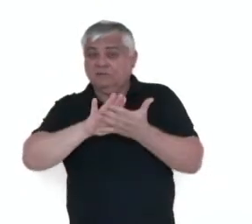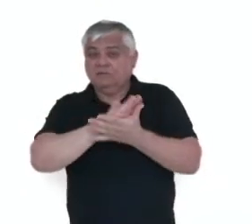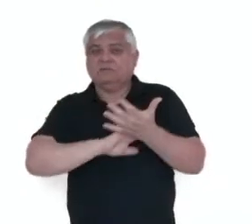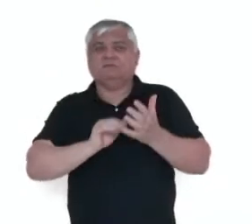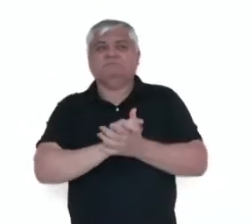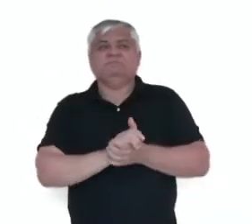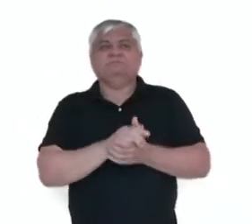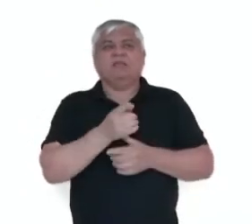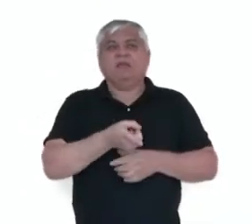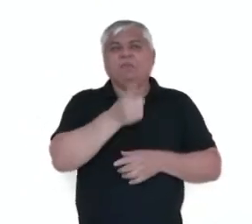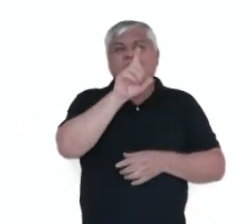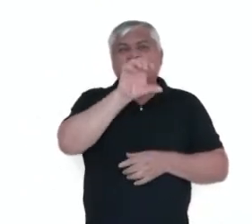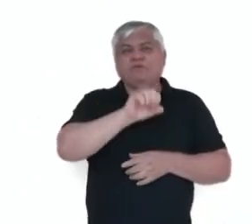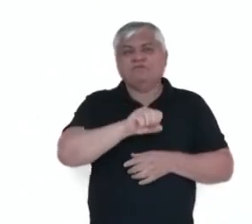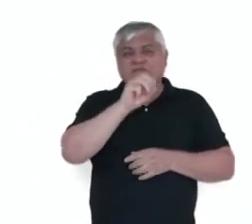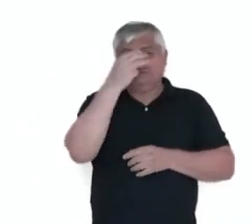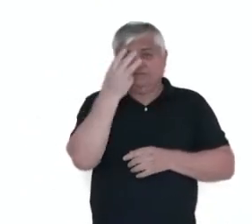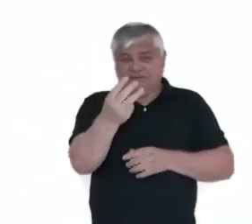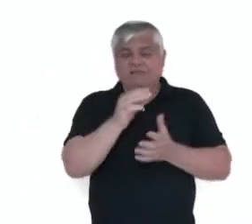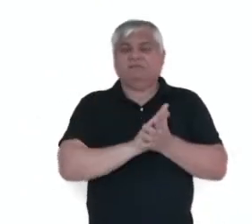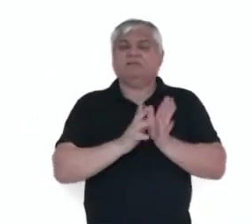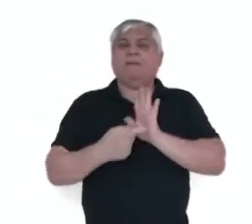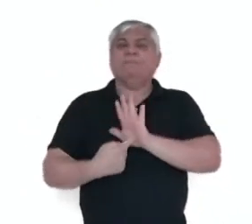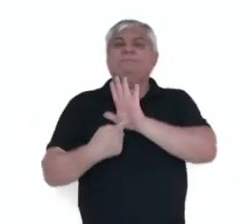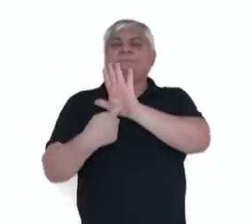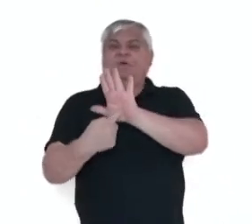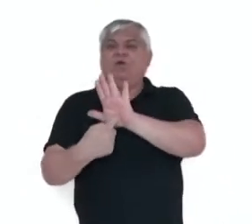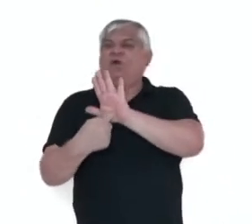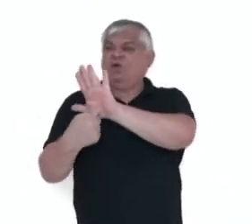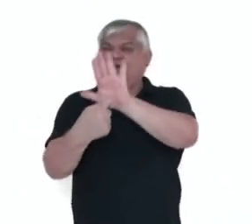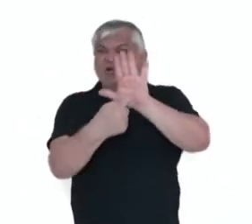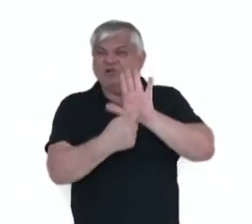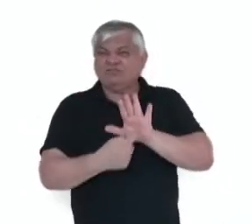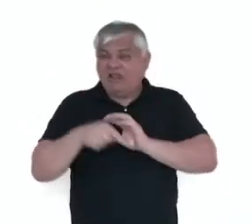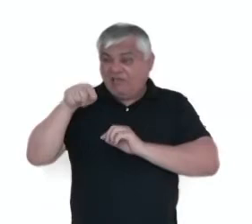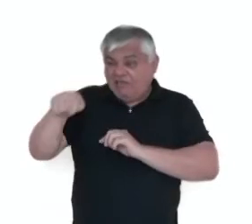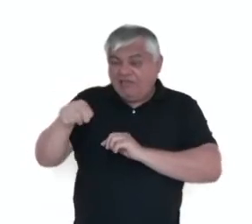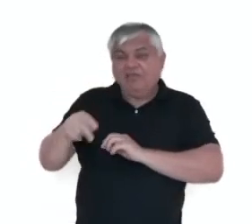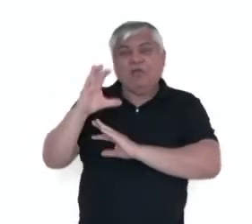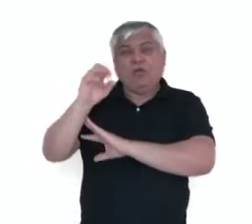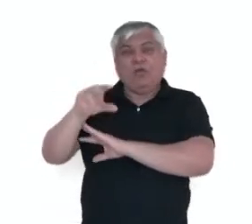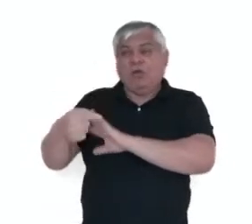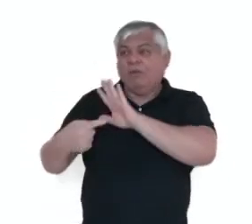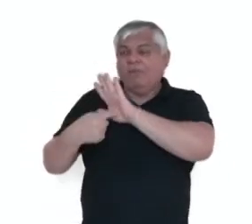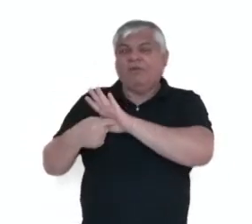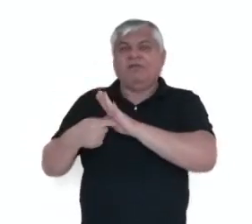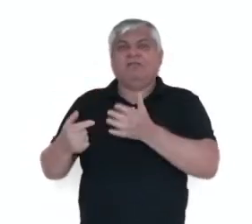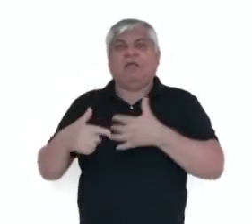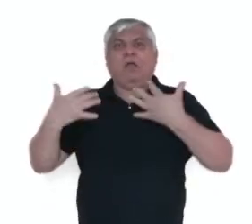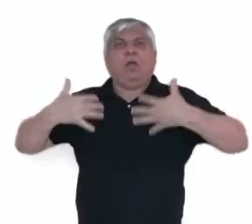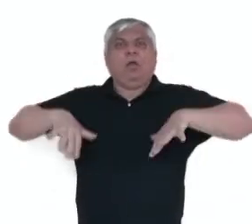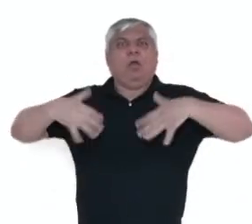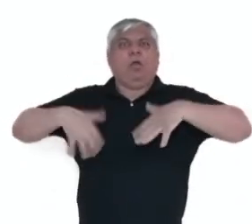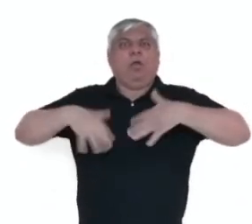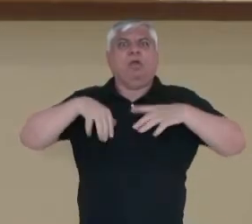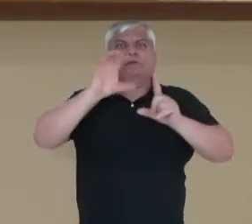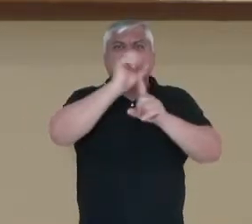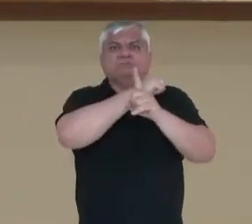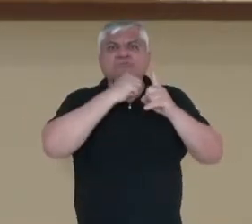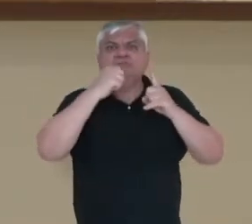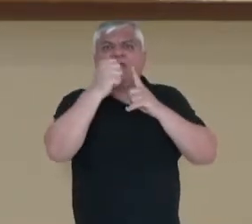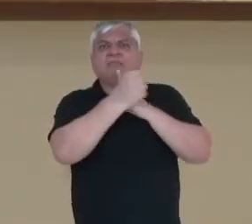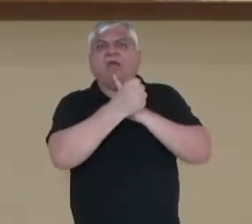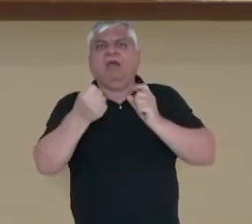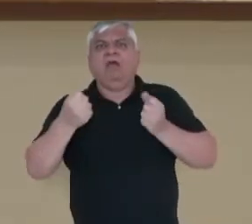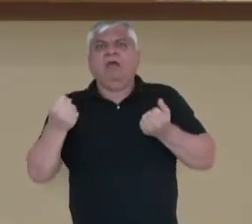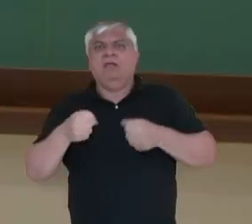foi divulgado todos esses horrores do que ocorria no Congo, né? E a sociedade, a mídia,